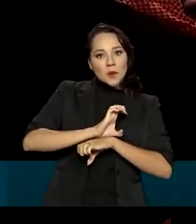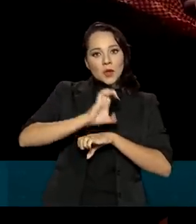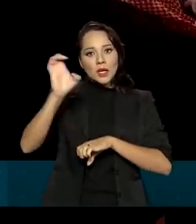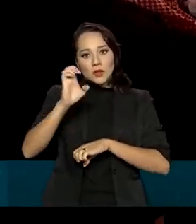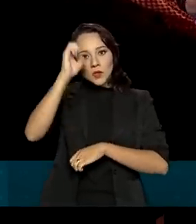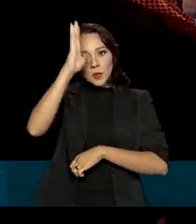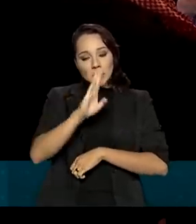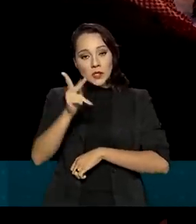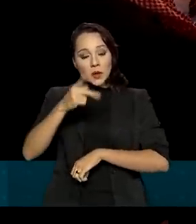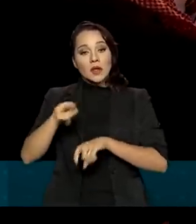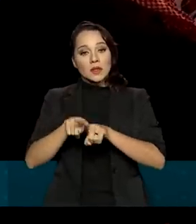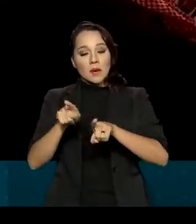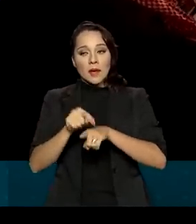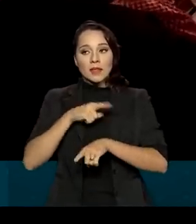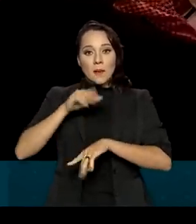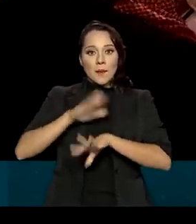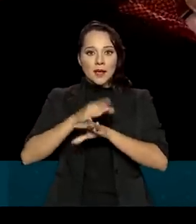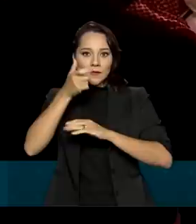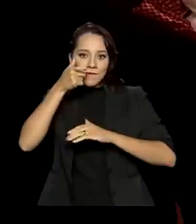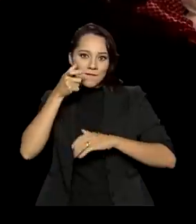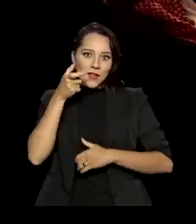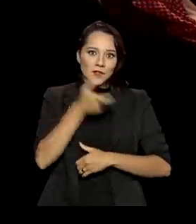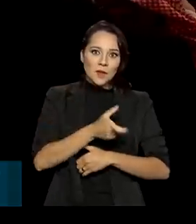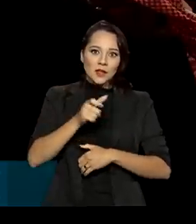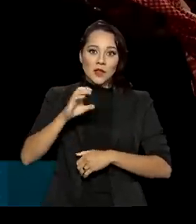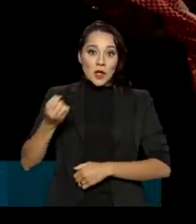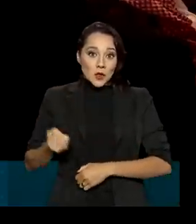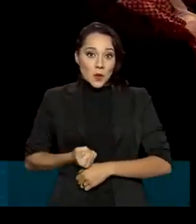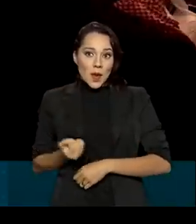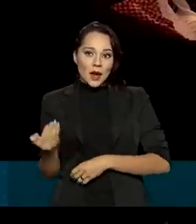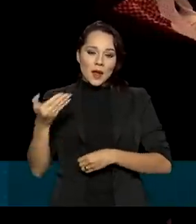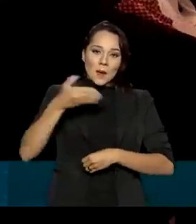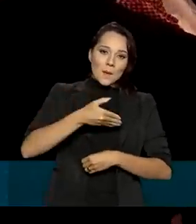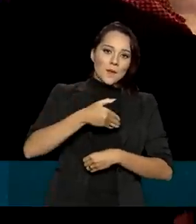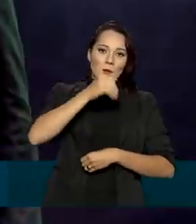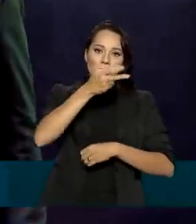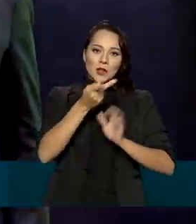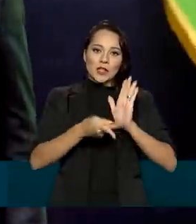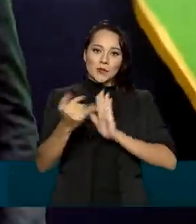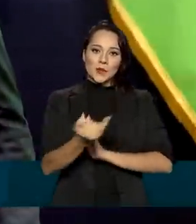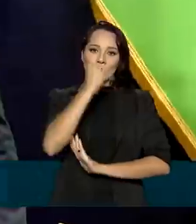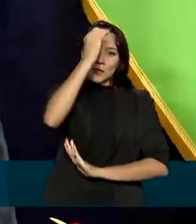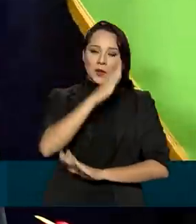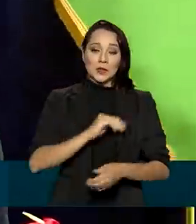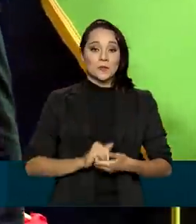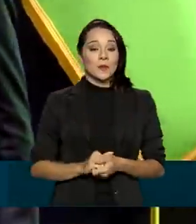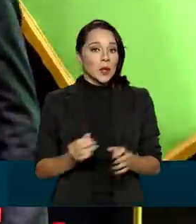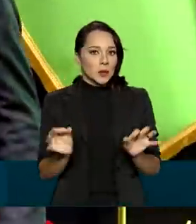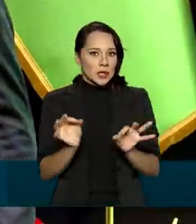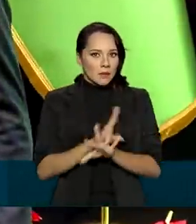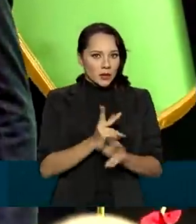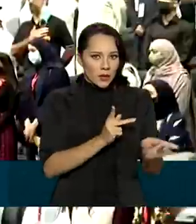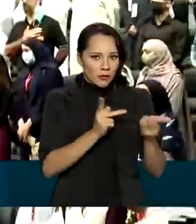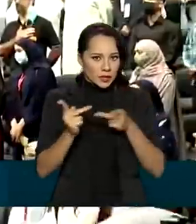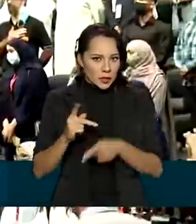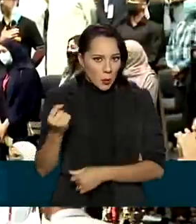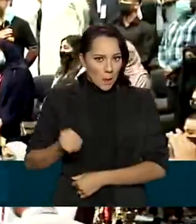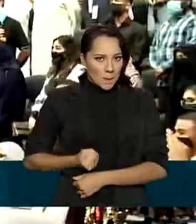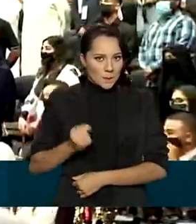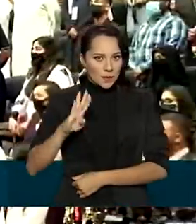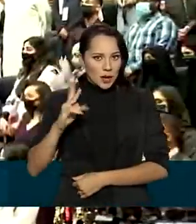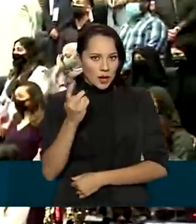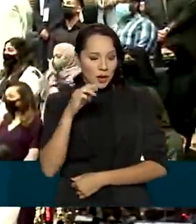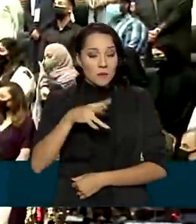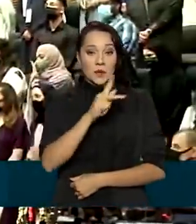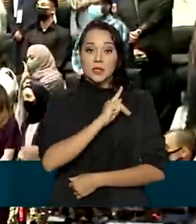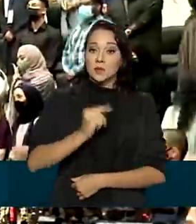brasileiras para o Bahrein e trair investimentos do Bahrein para projetos importantes do Brasil. No encerramento da visita ao Bahrein, o presidente Jair